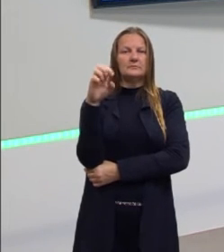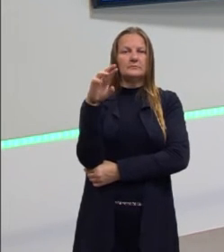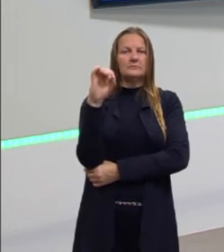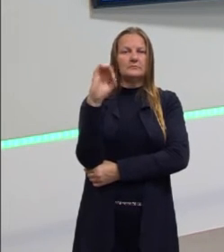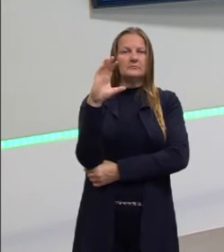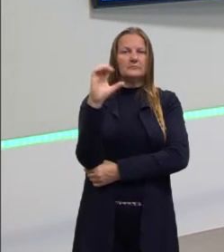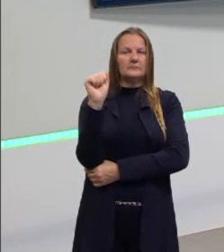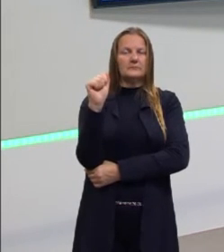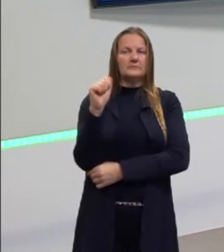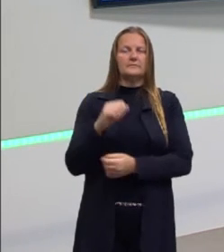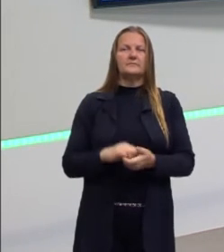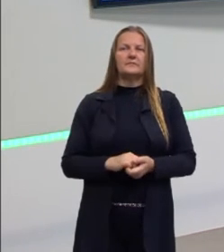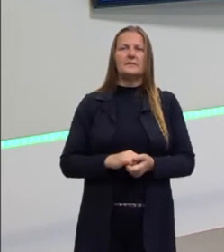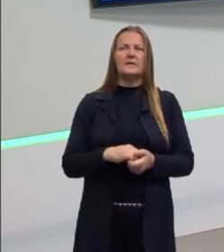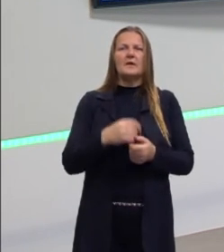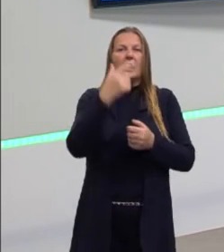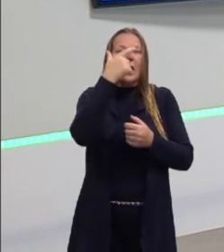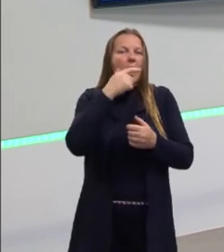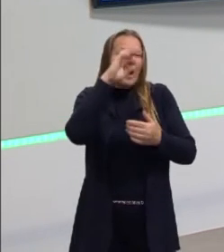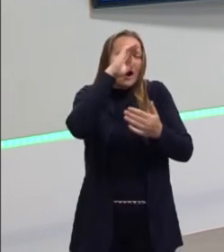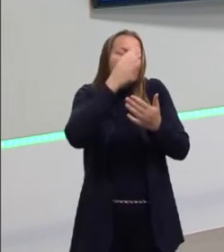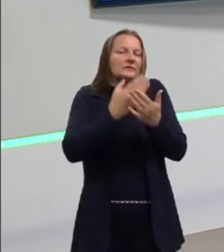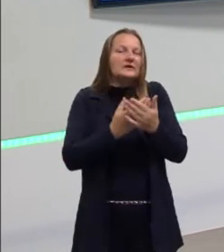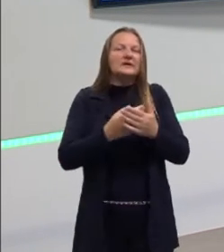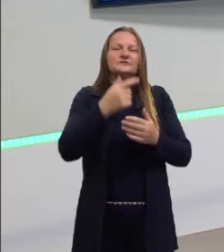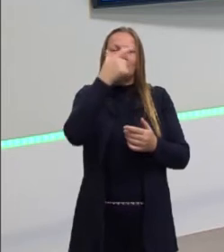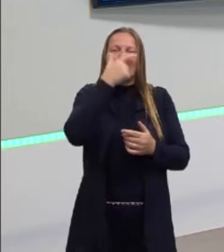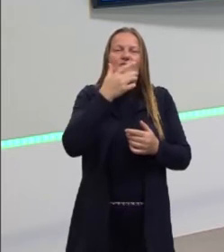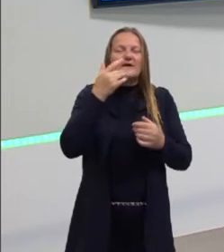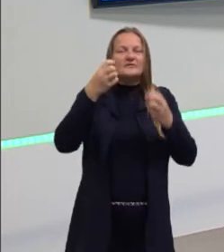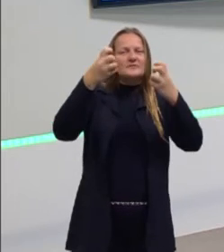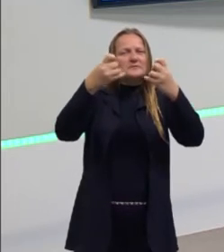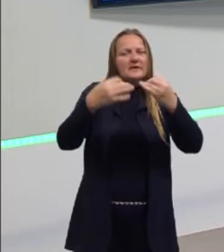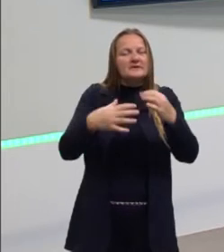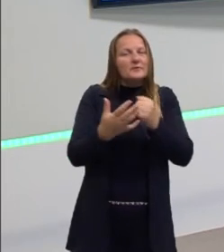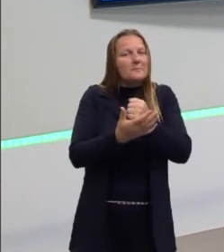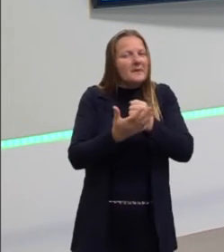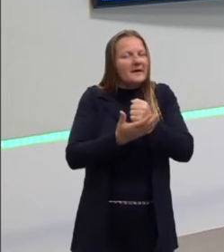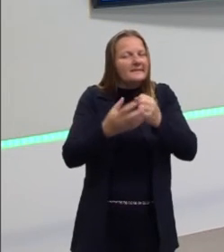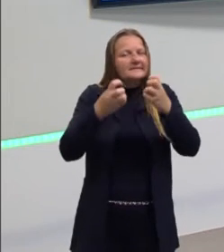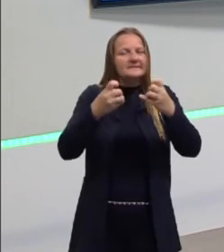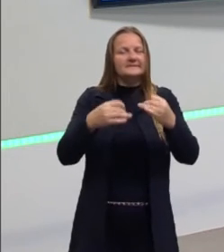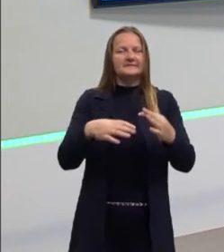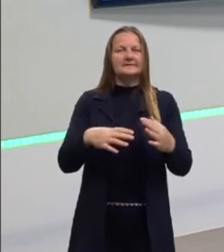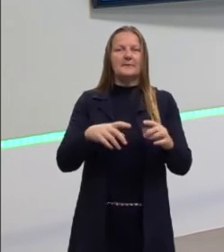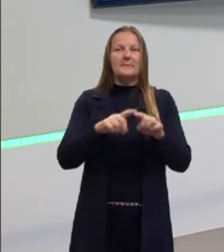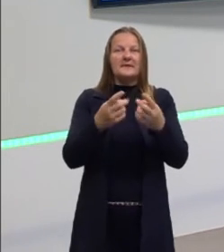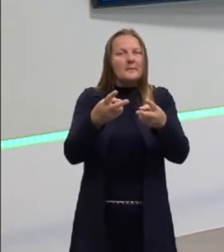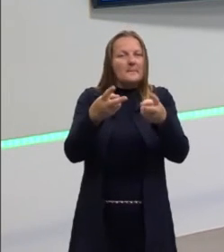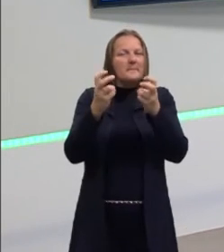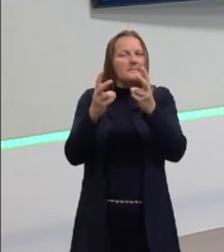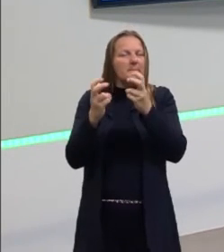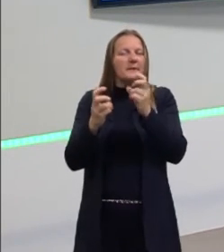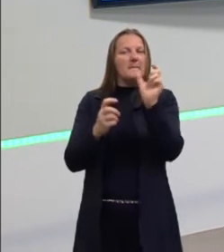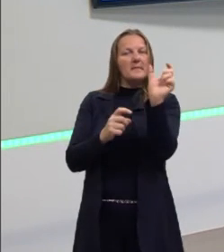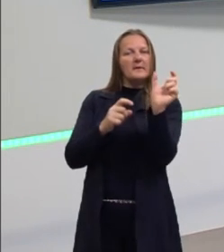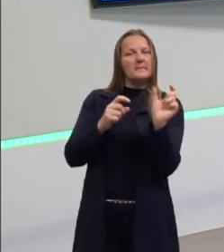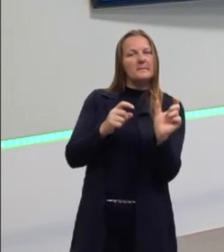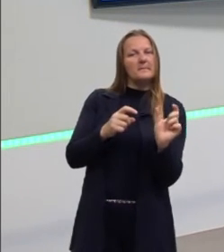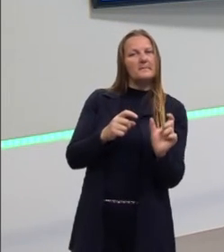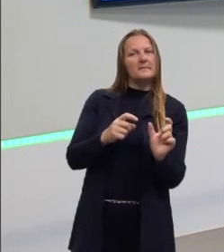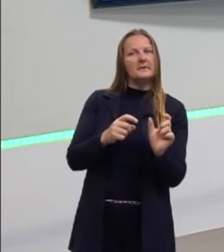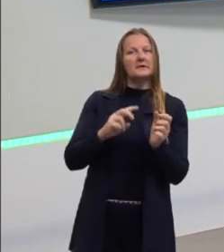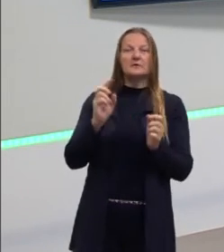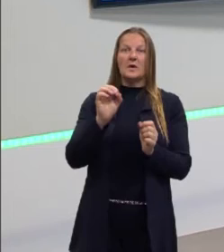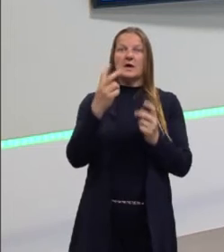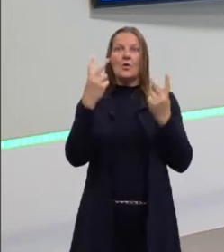Certo? Eu acredito que, apesar de ser uma explicação um pouquinho rápida, agora dá para perceber que esses termos não são